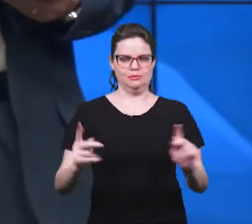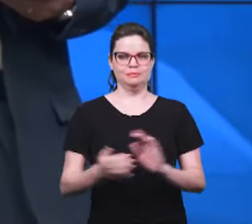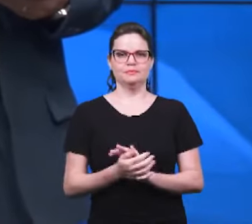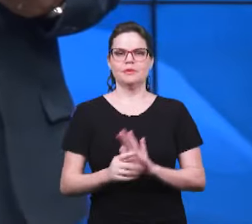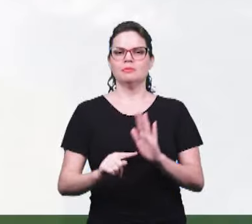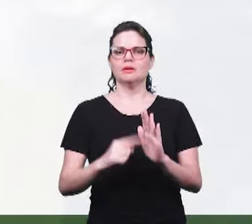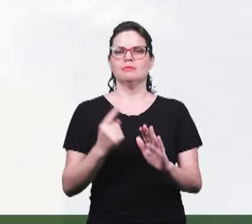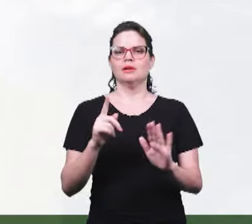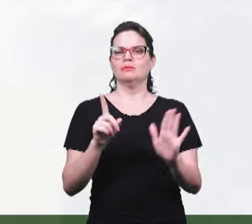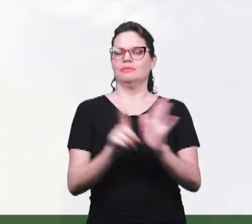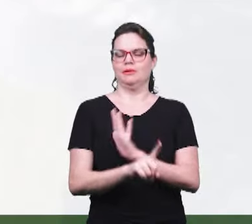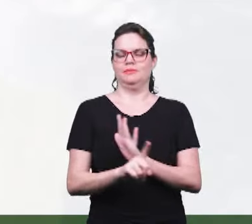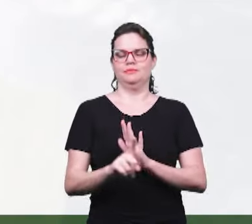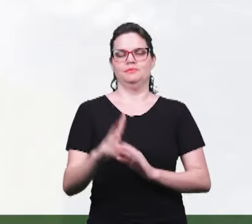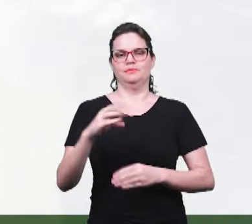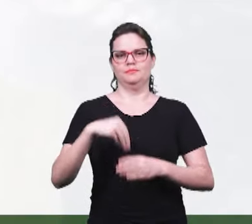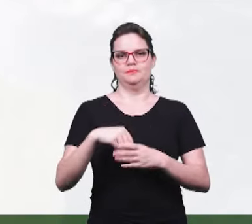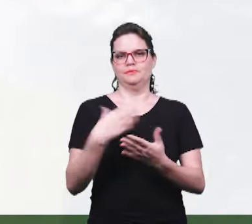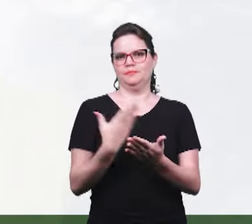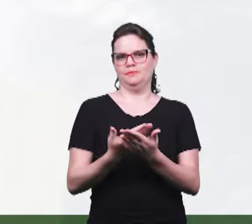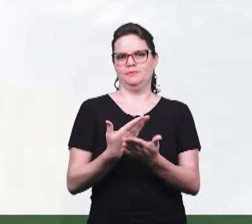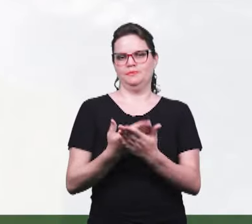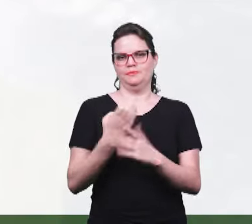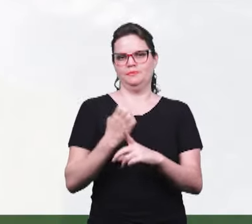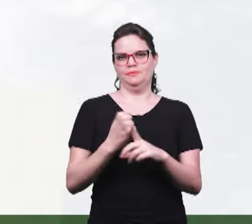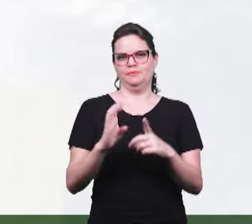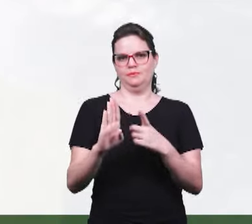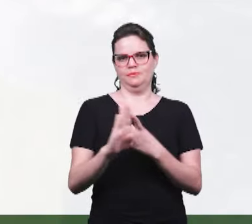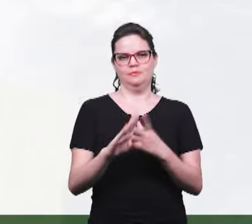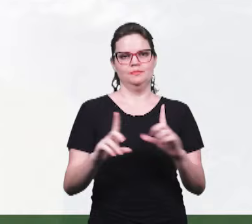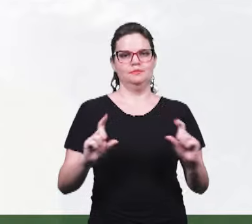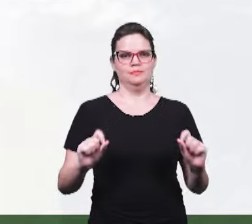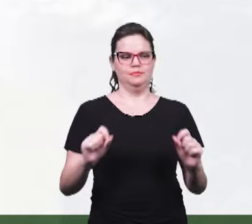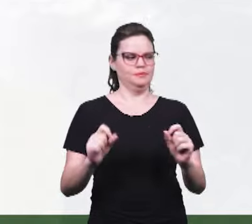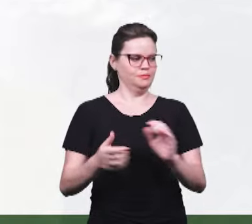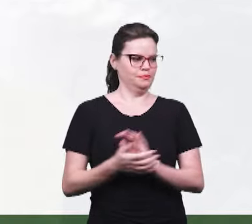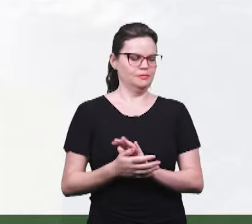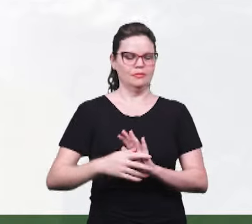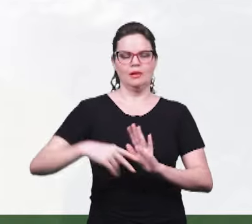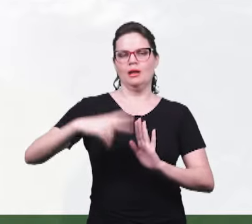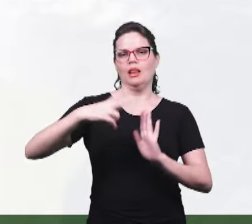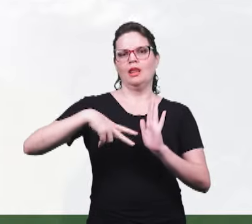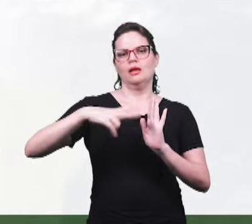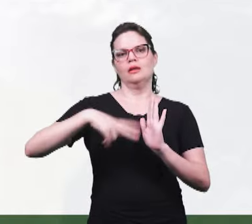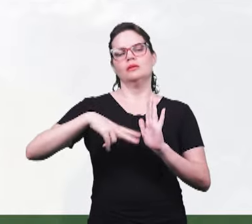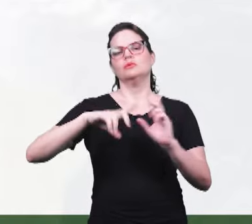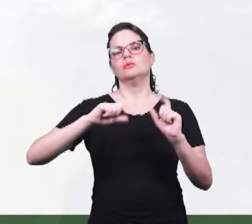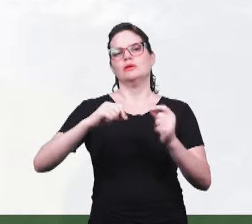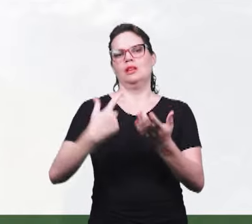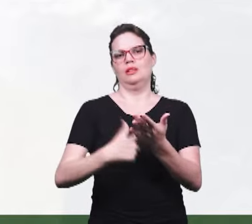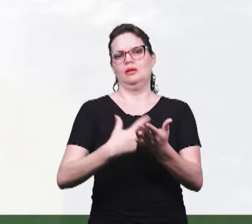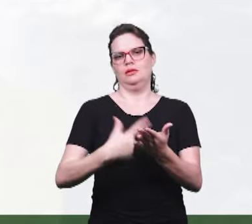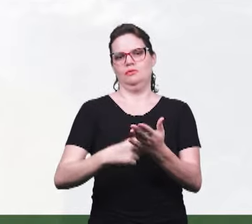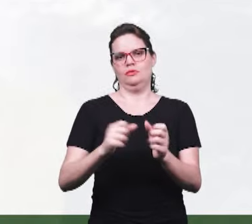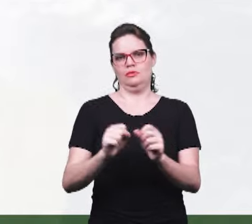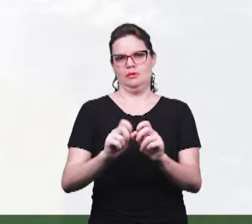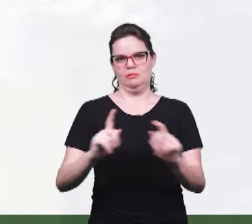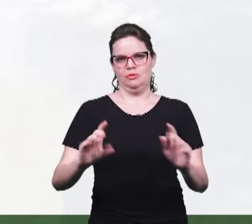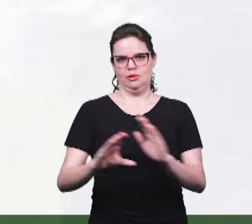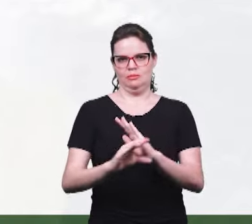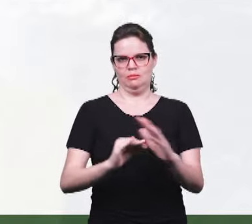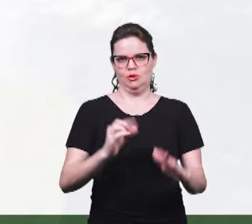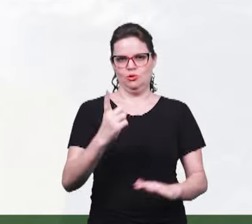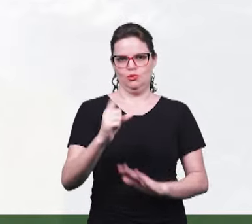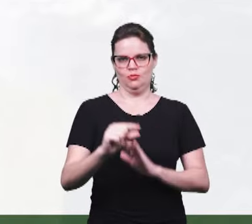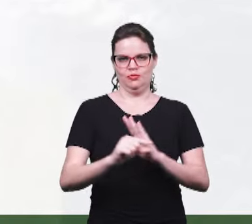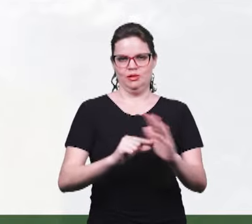pergunta. A primeira pergunta da Escola Bíblica de hoje diz assim, ao ler Apocalipse, capítulo 1, verso 10,